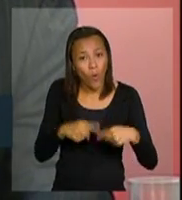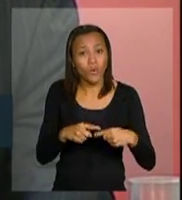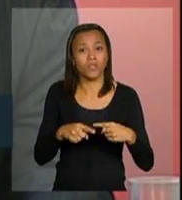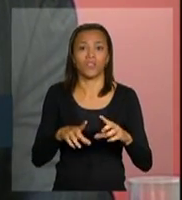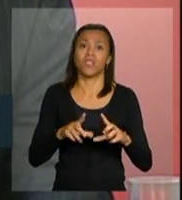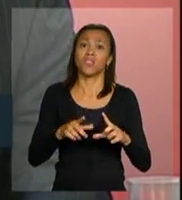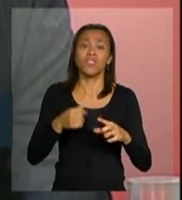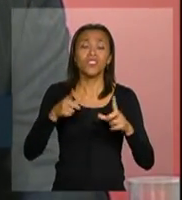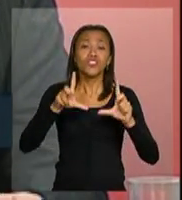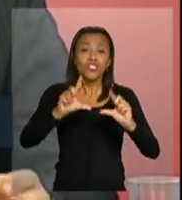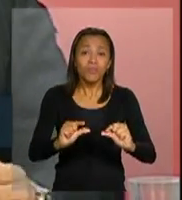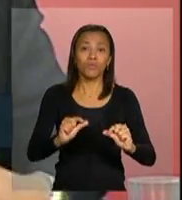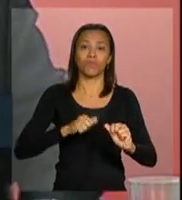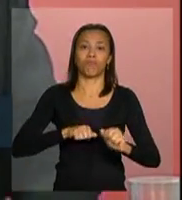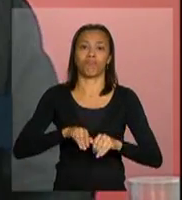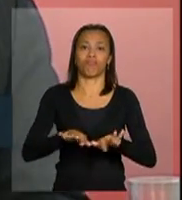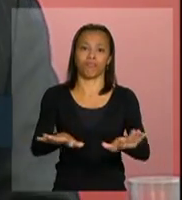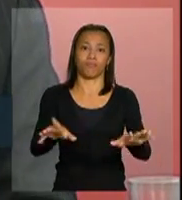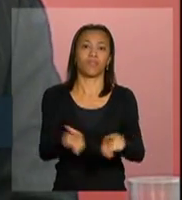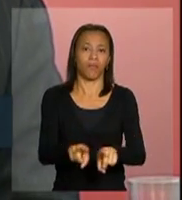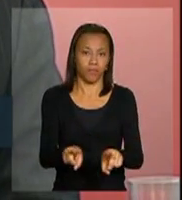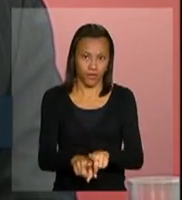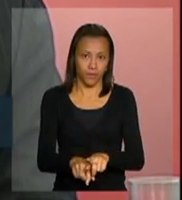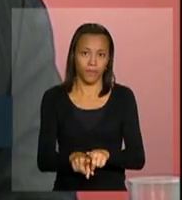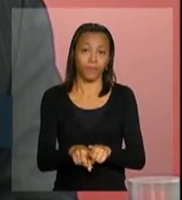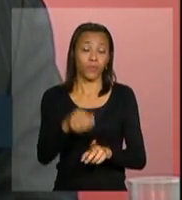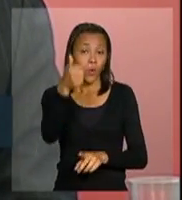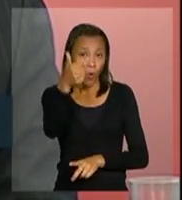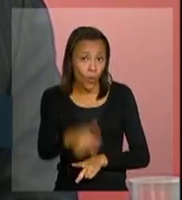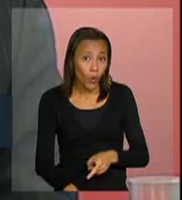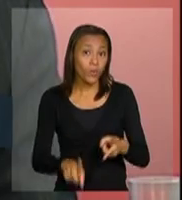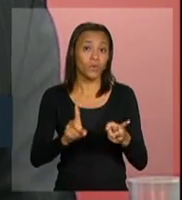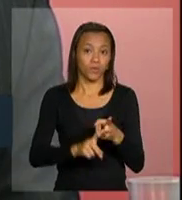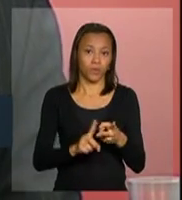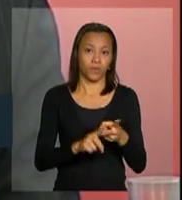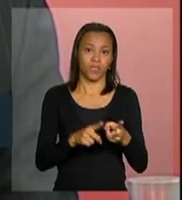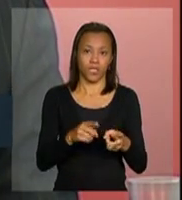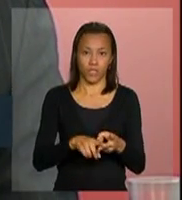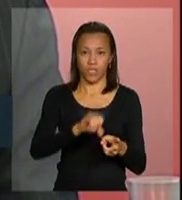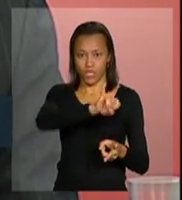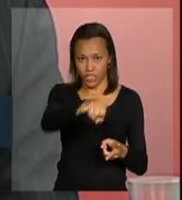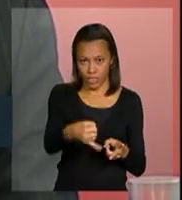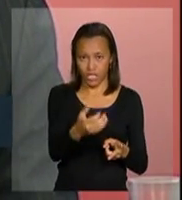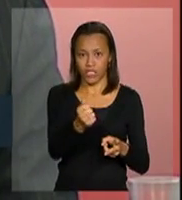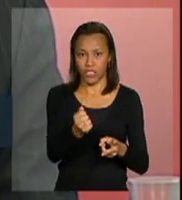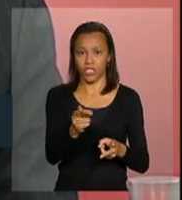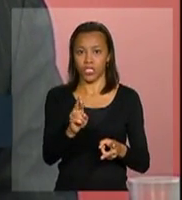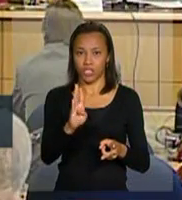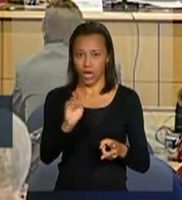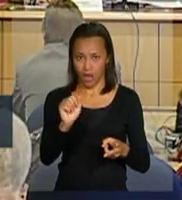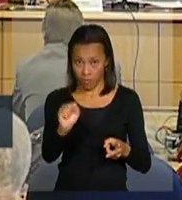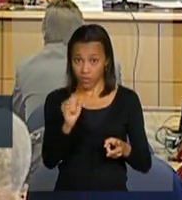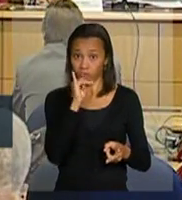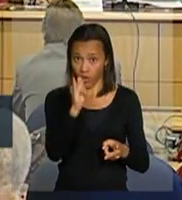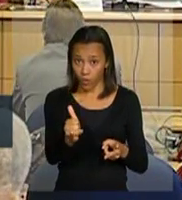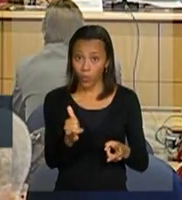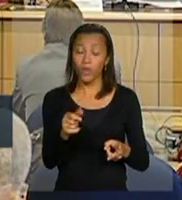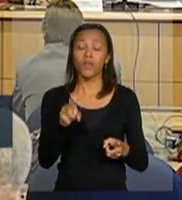risco de transmissão. Então, um outro dado que o Dirceu Jarvas também mostrou muito, esse é um dado,